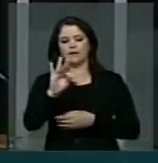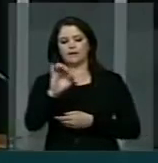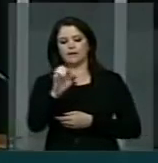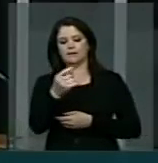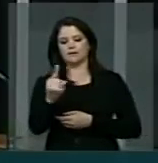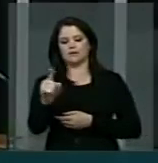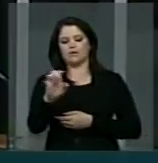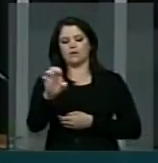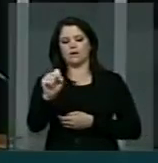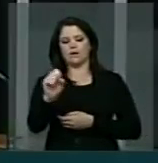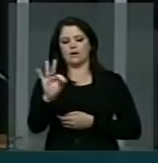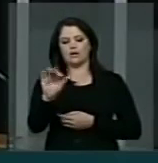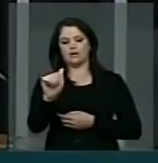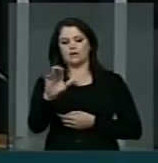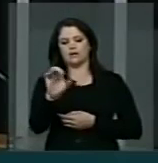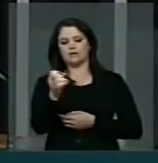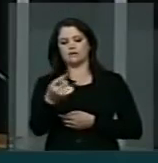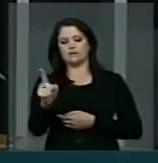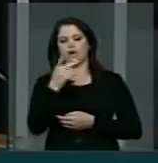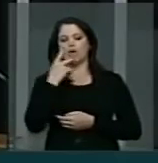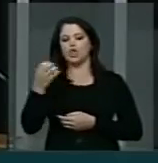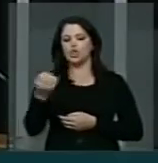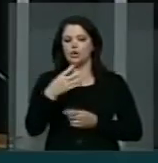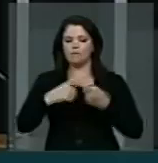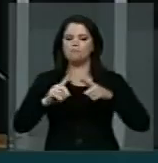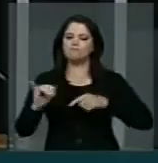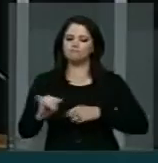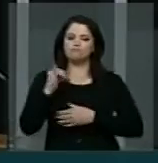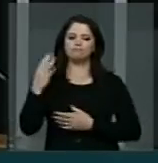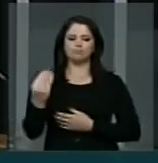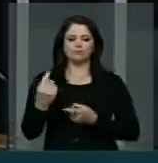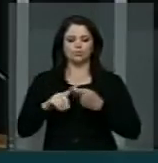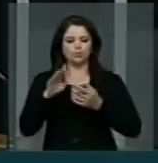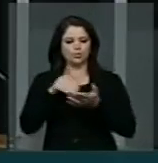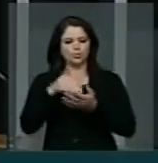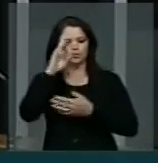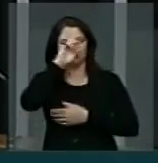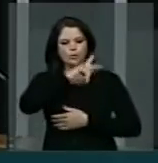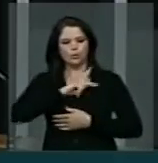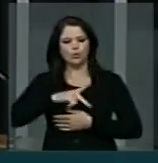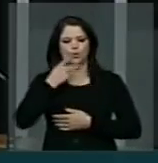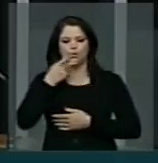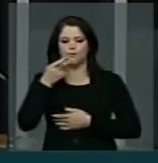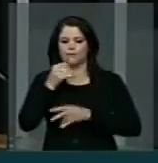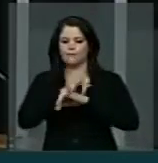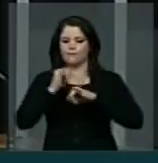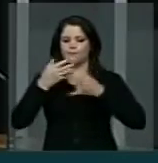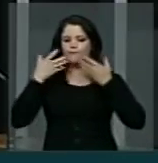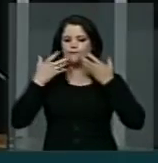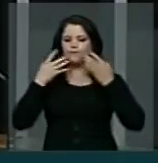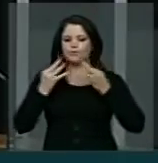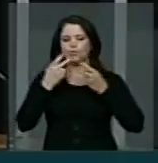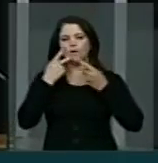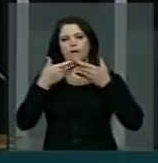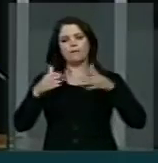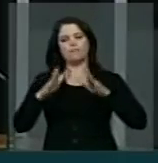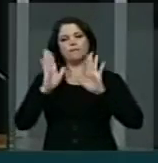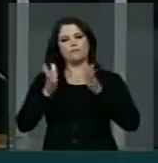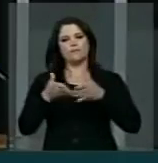estação, ela é nova, mas é muito importante. Por outro, senhor presidente, registrar com alegria a abertura